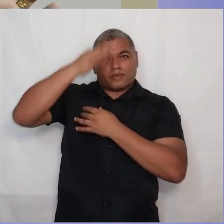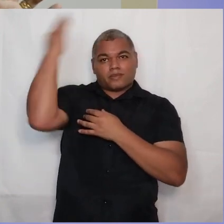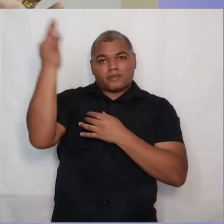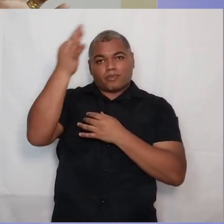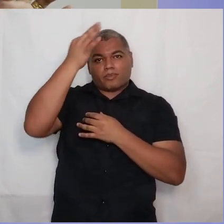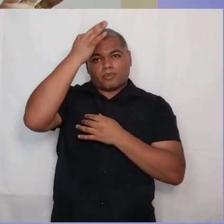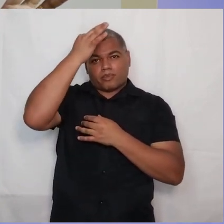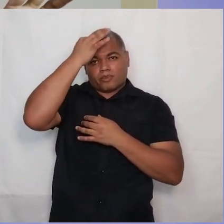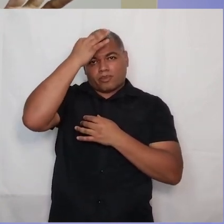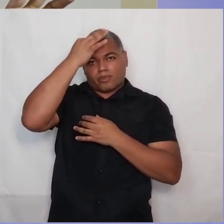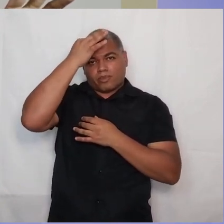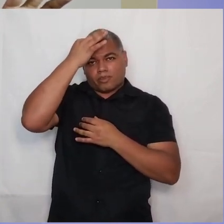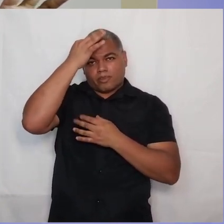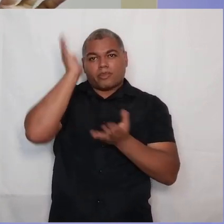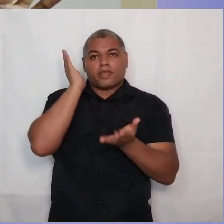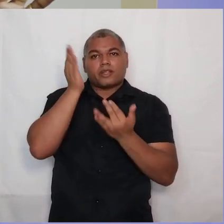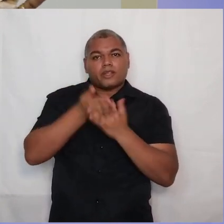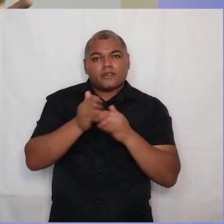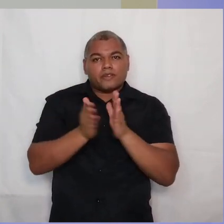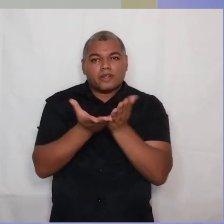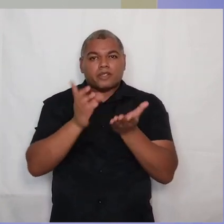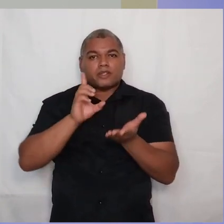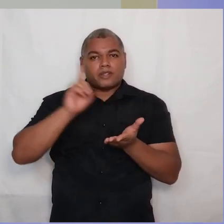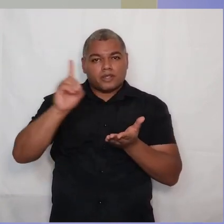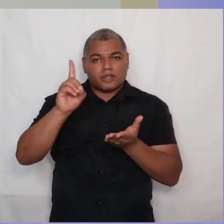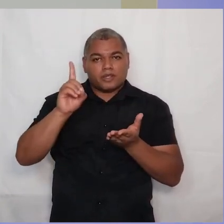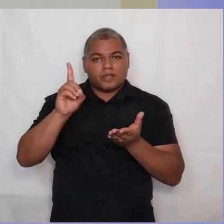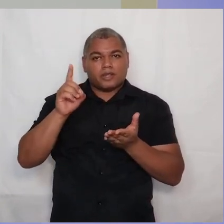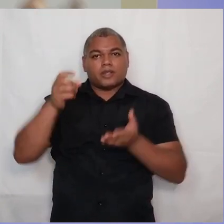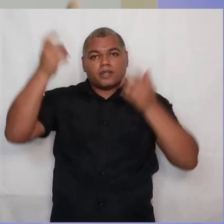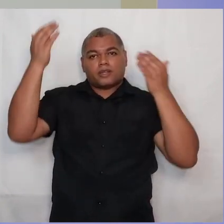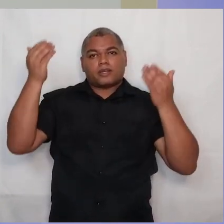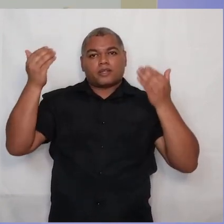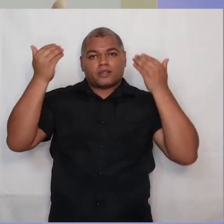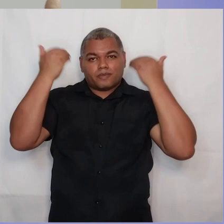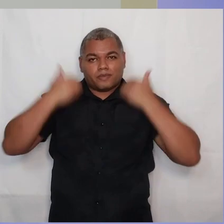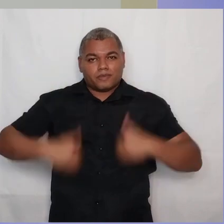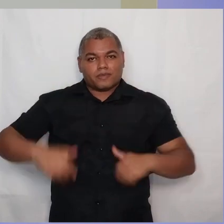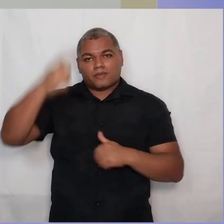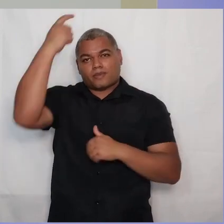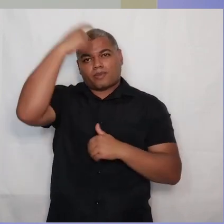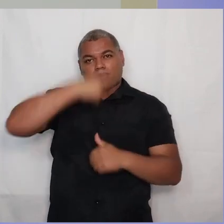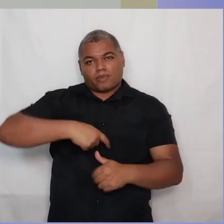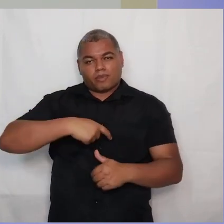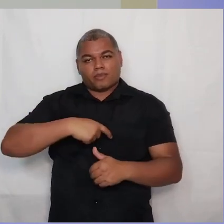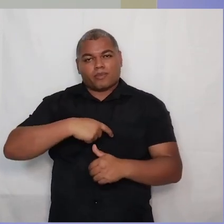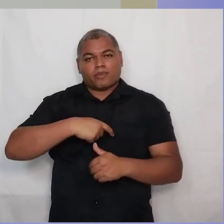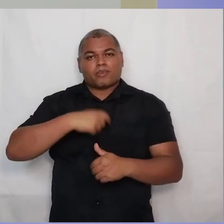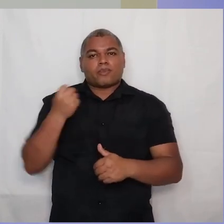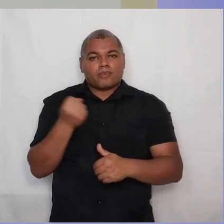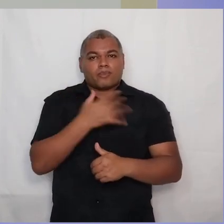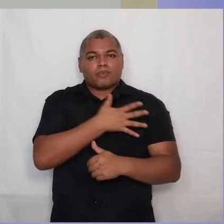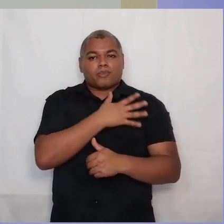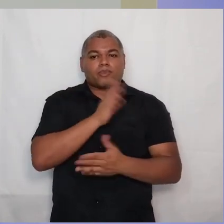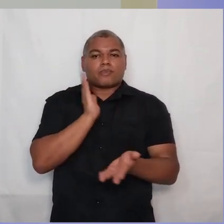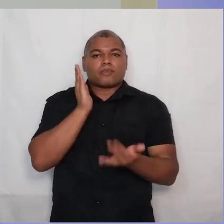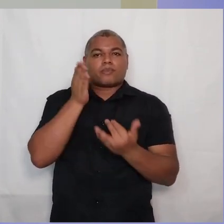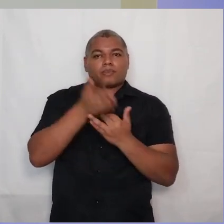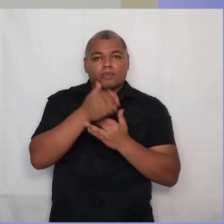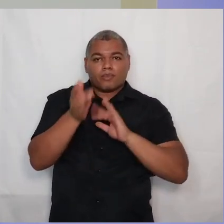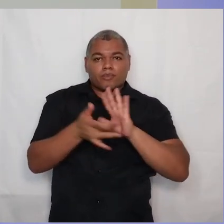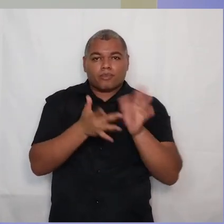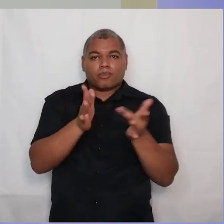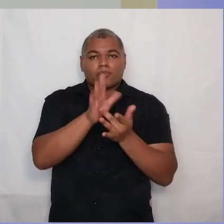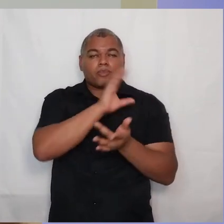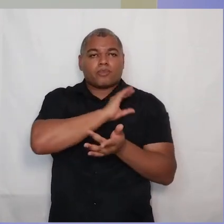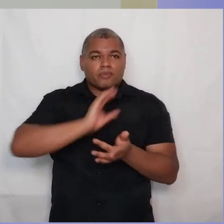do jeito que você vivia antes da sua conversão, mas que você se desvista de tudo aquilo. Renove o seu entendimento pela palavra e